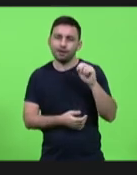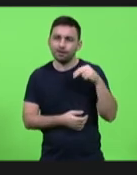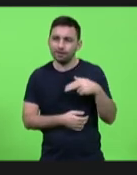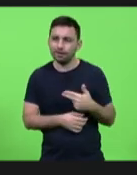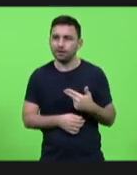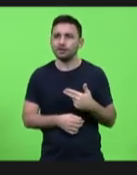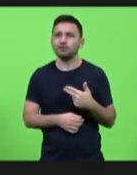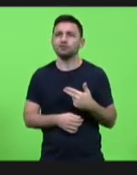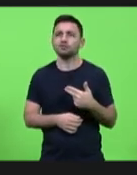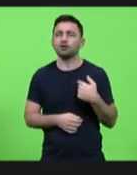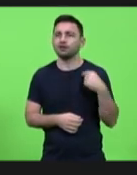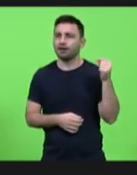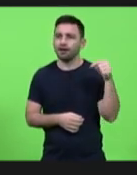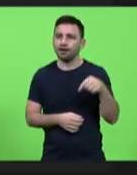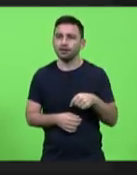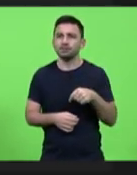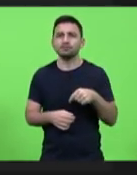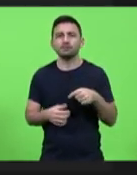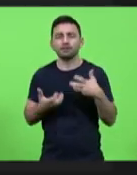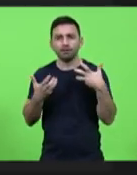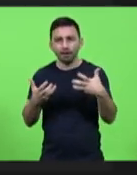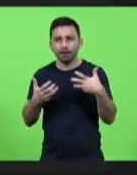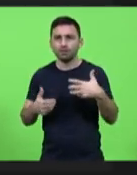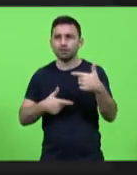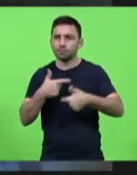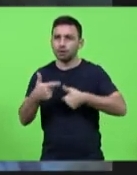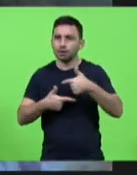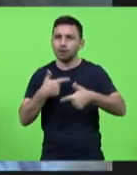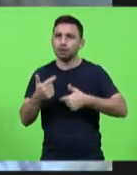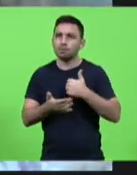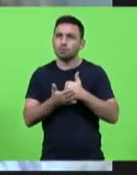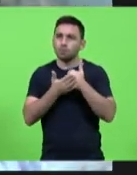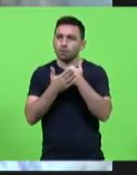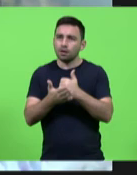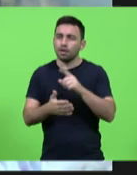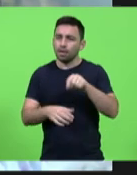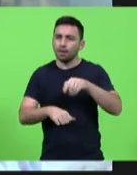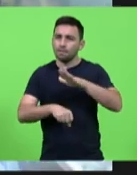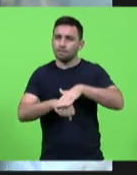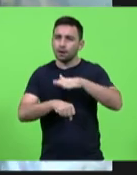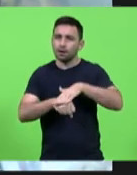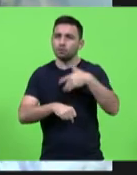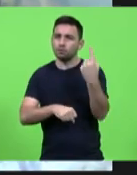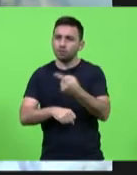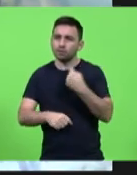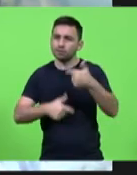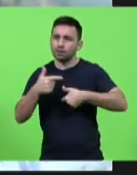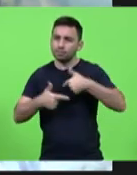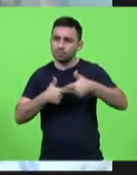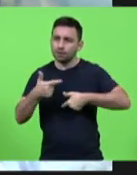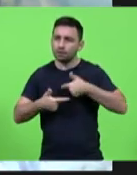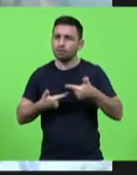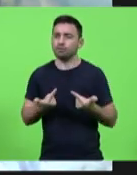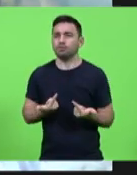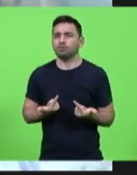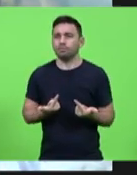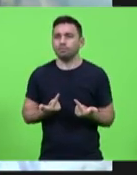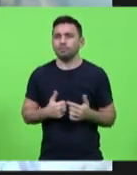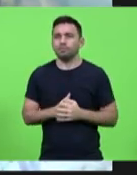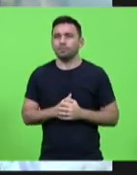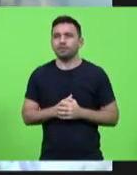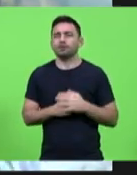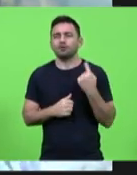quer estar a serviço é essa nossa tarefa esse nosso papel e dizer assim que nós